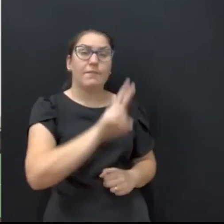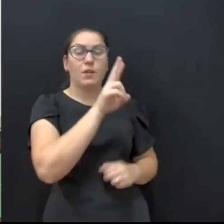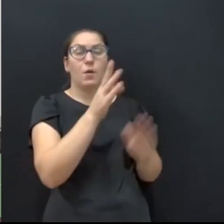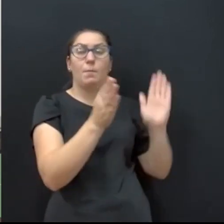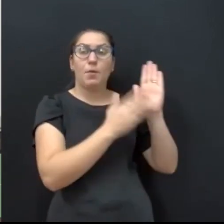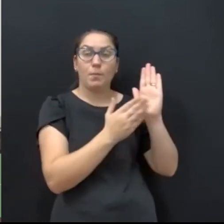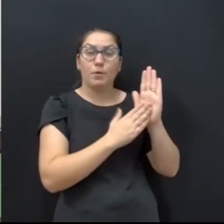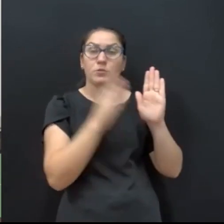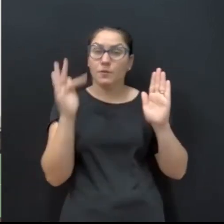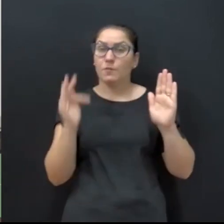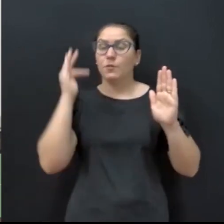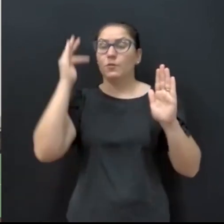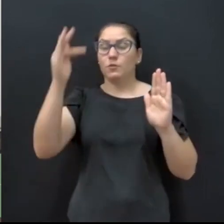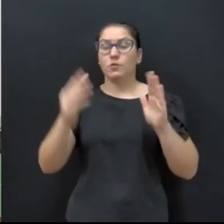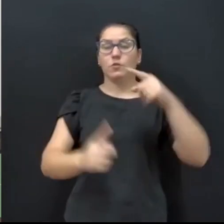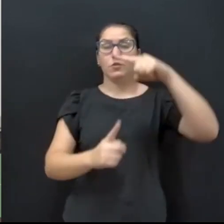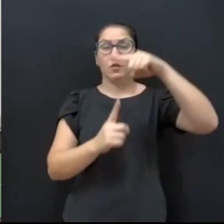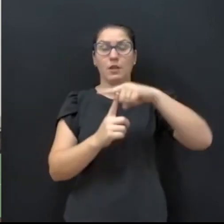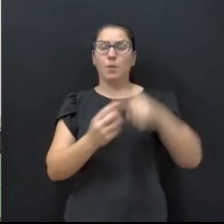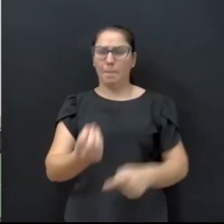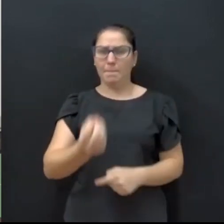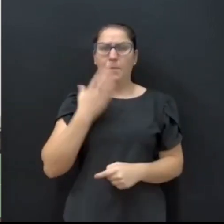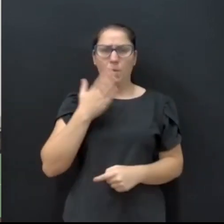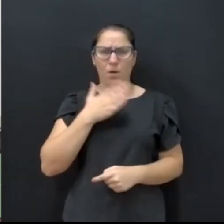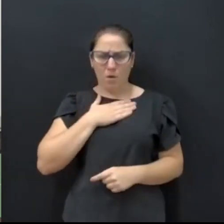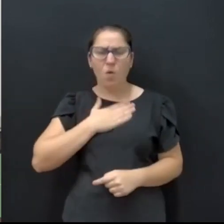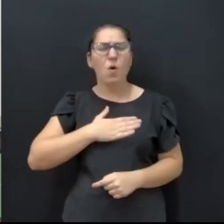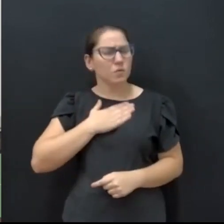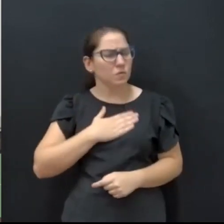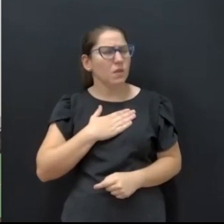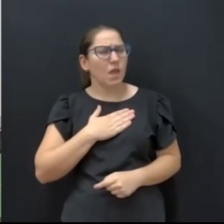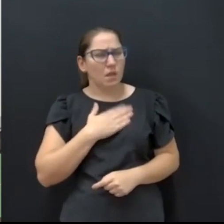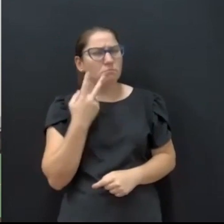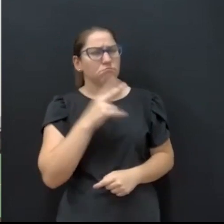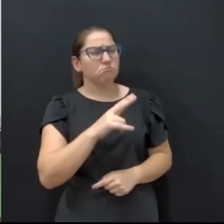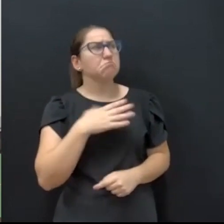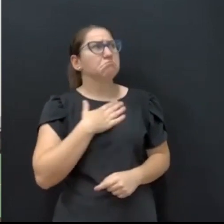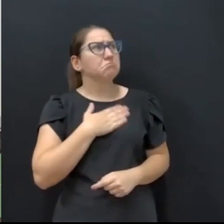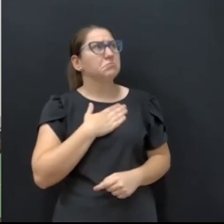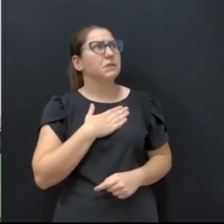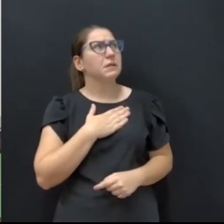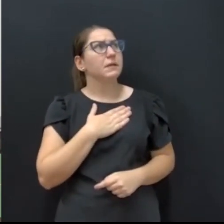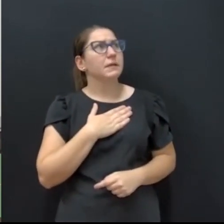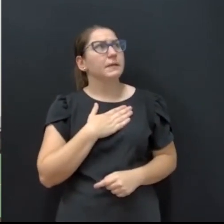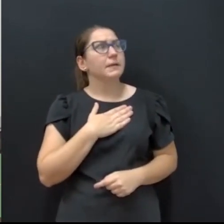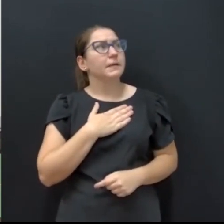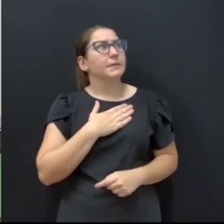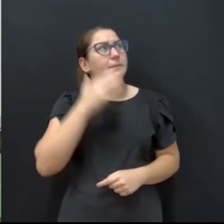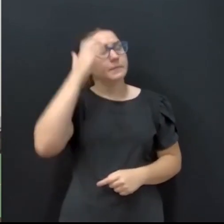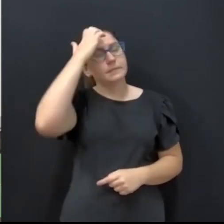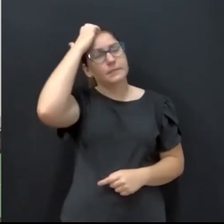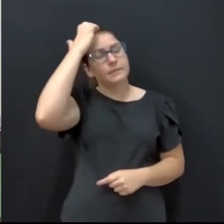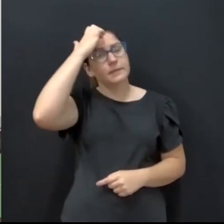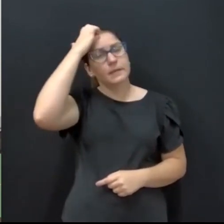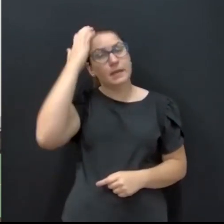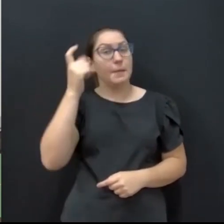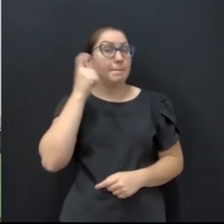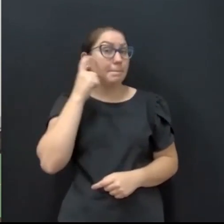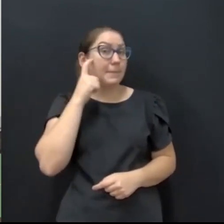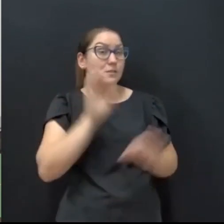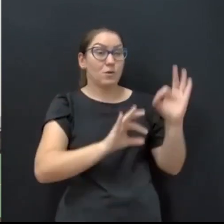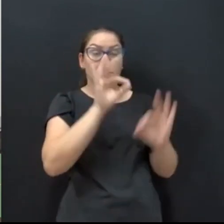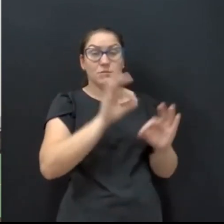propostas para o futuro de Toledo muito bom o que eu vi me agradou muito a turma pensa que não é uma associação